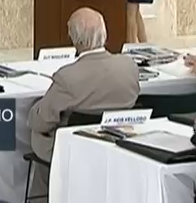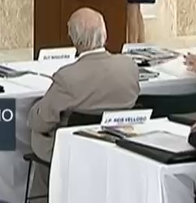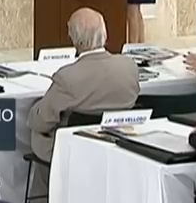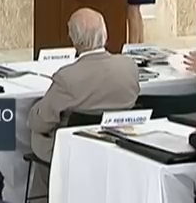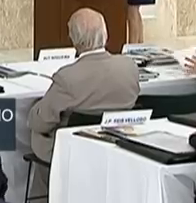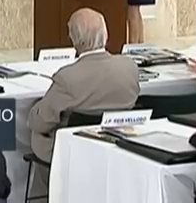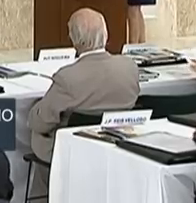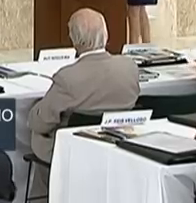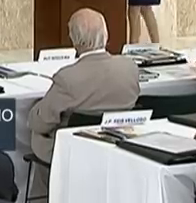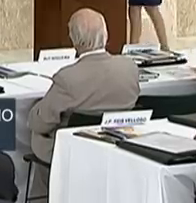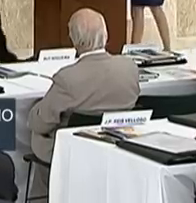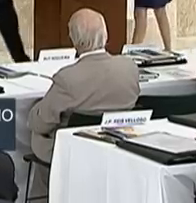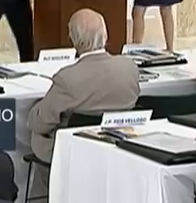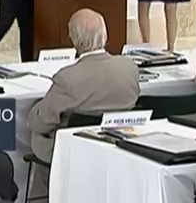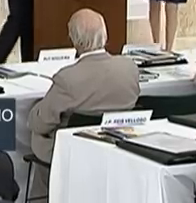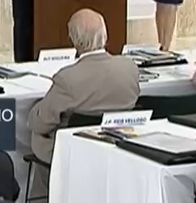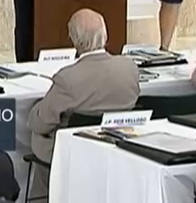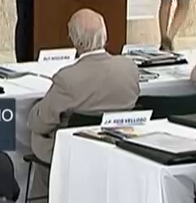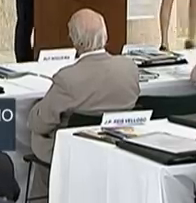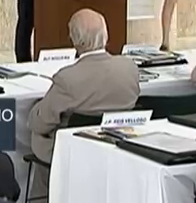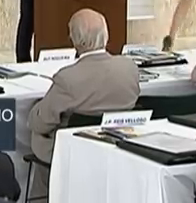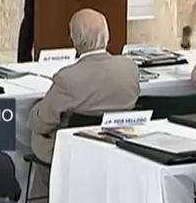Obrigado. Obrigado.